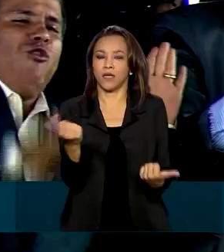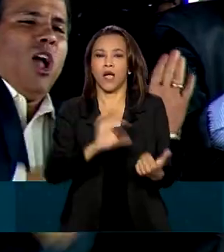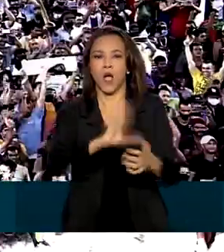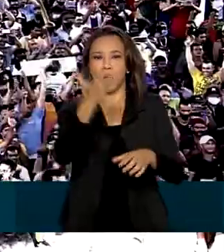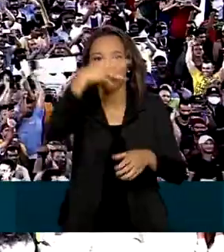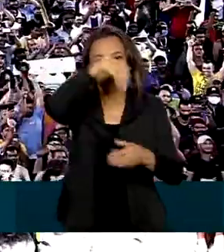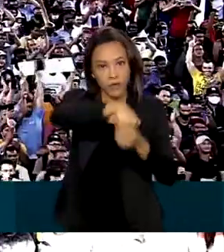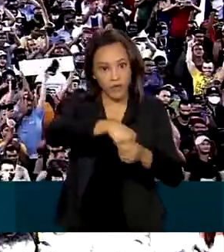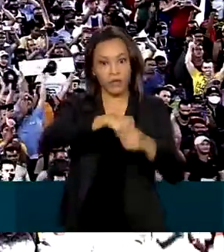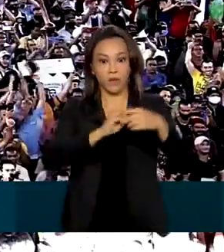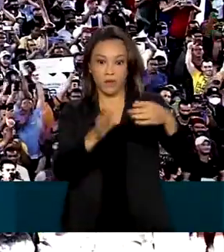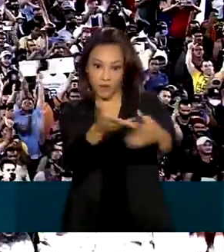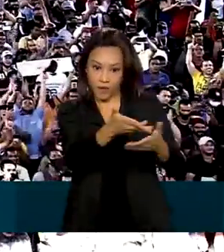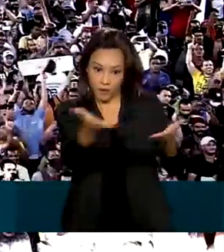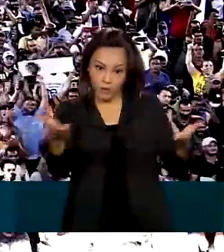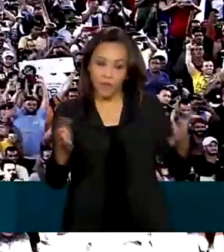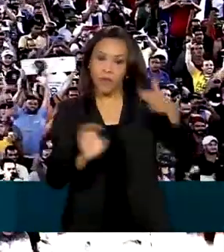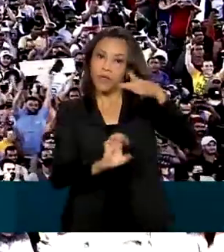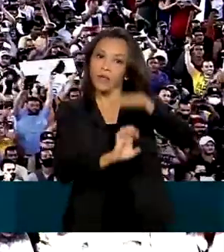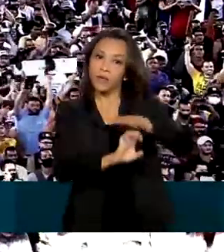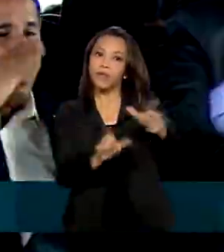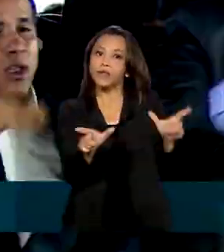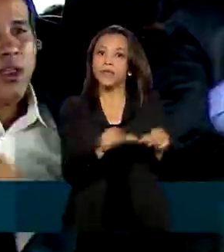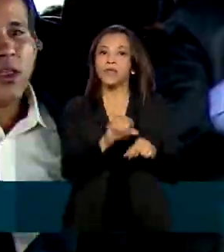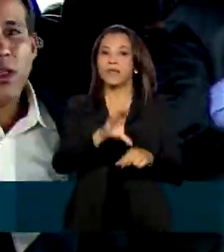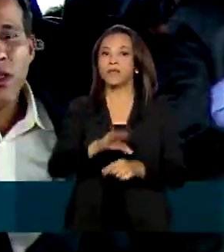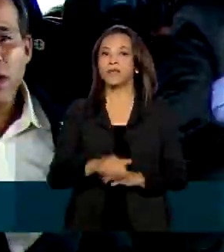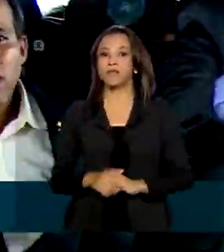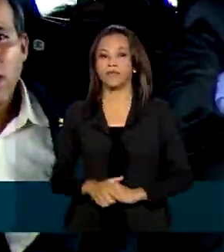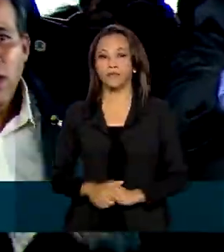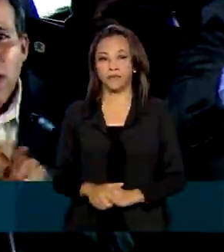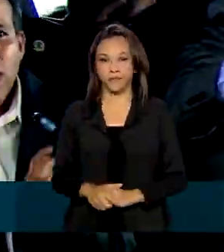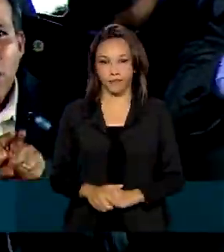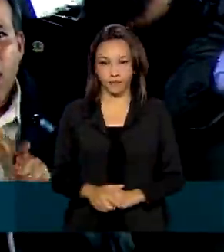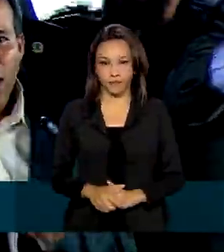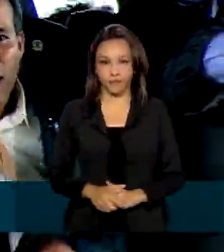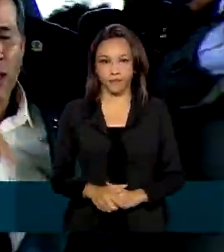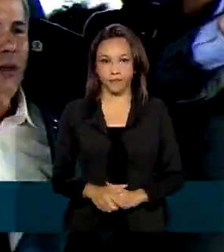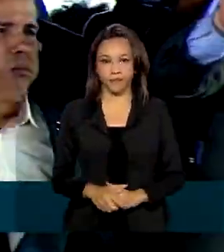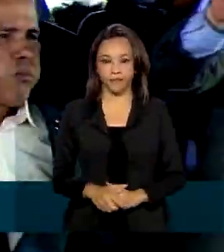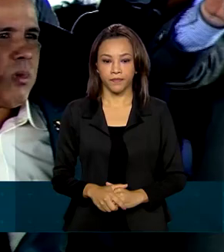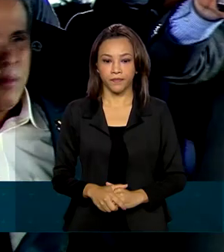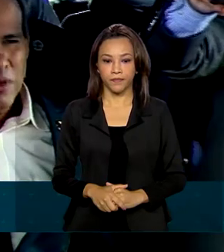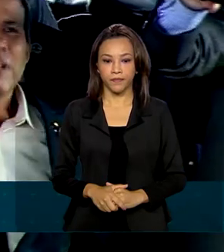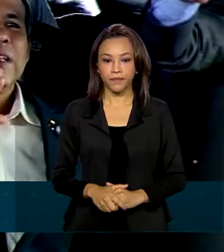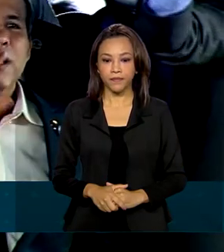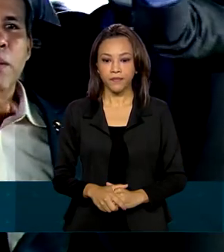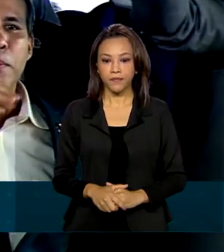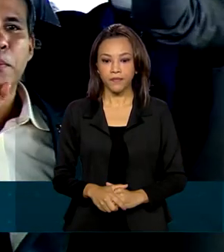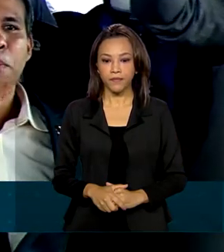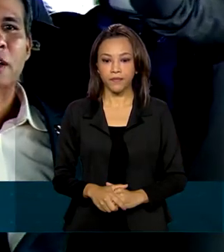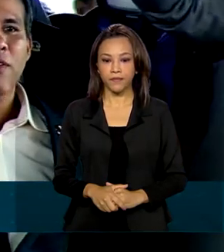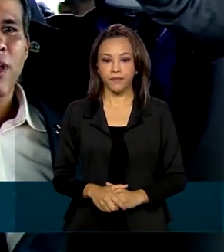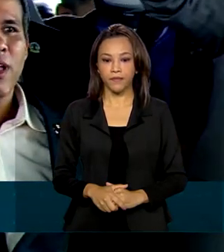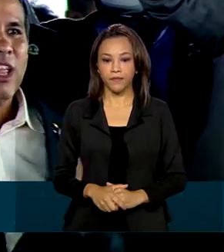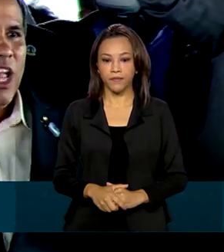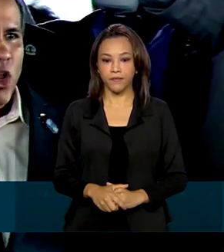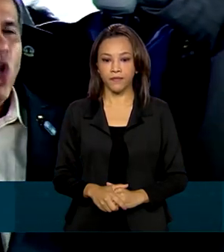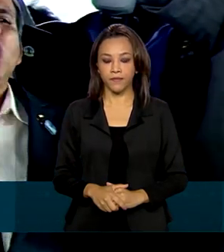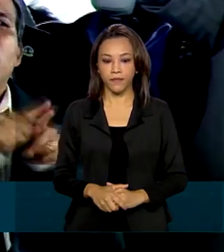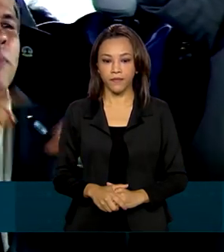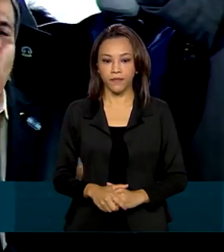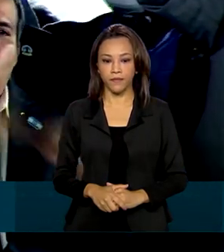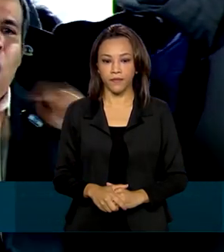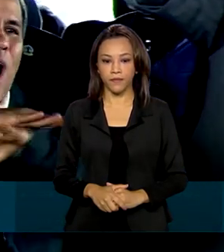Ele falou de uma nova dinâmica do entreposto. Temos aqui aquela questão da máfia, dos caixotes, também